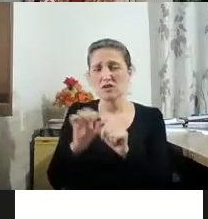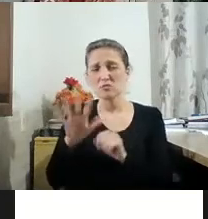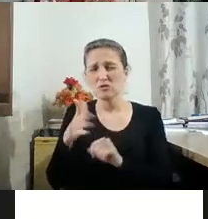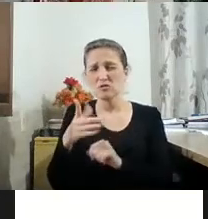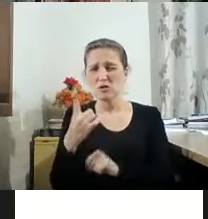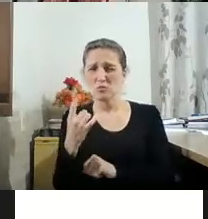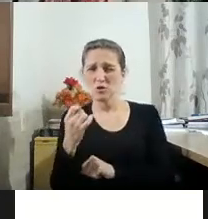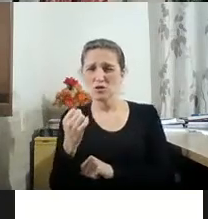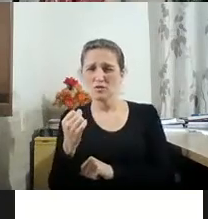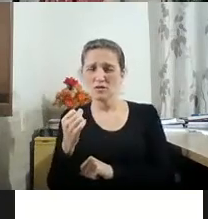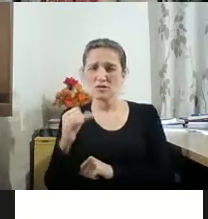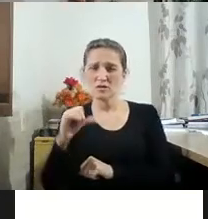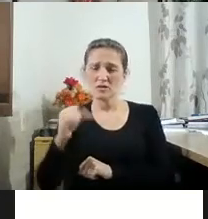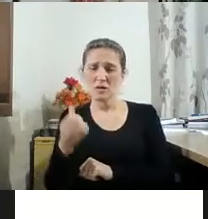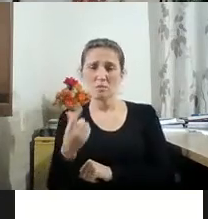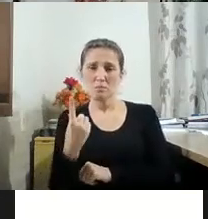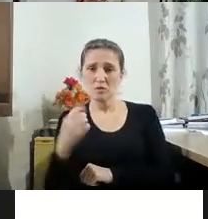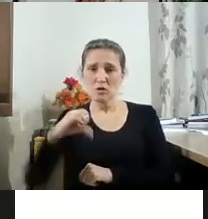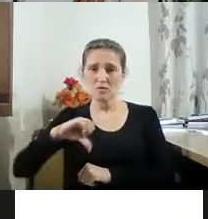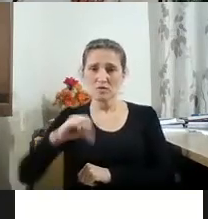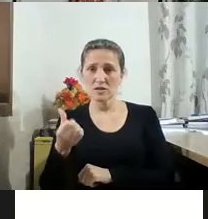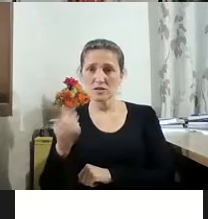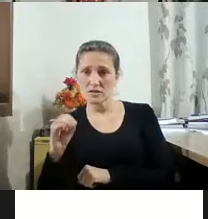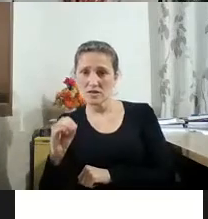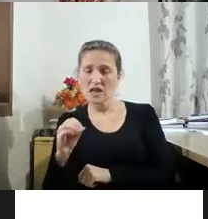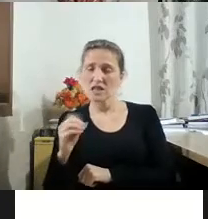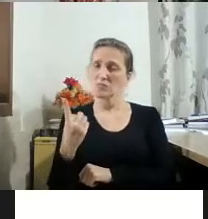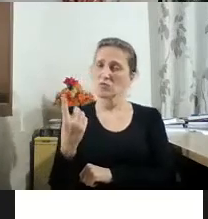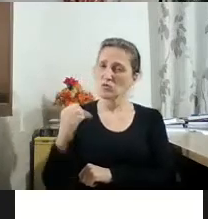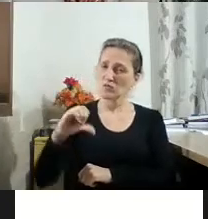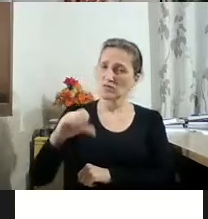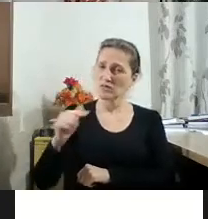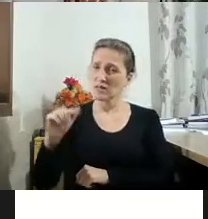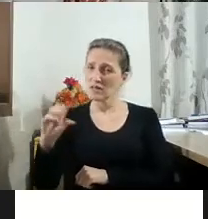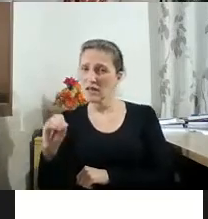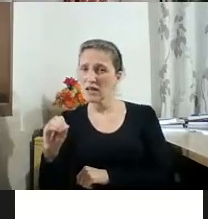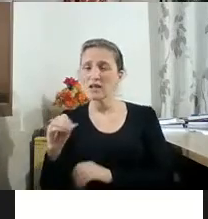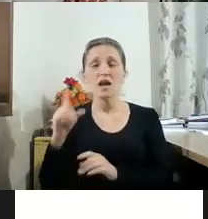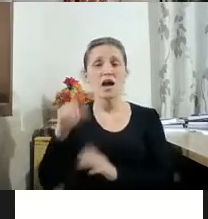60 e início dos anos 70, se associam às suas investigações sobre a história da fotografia.